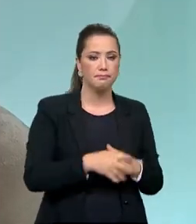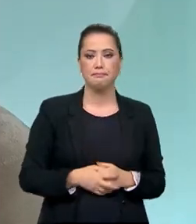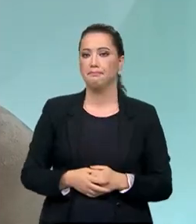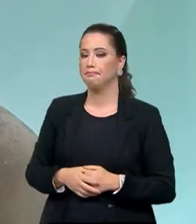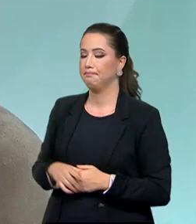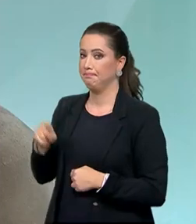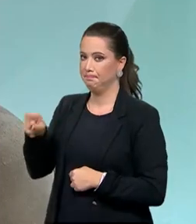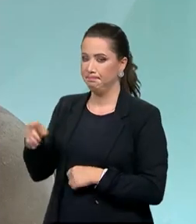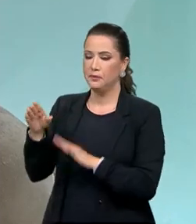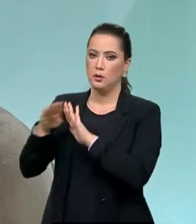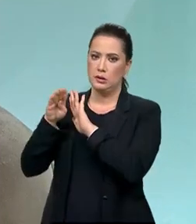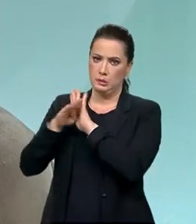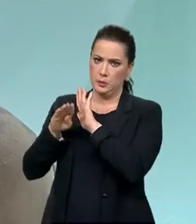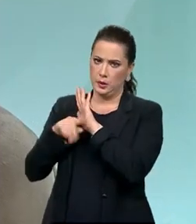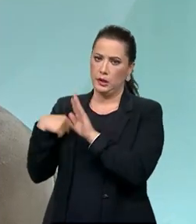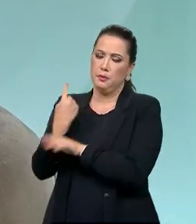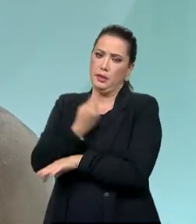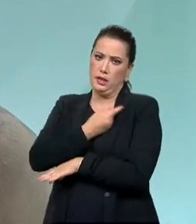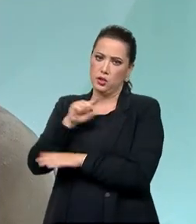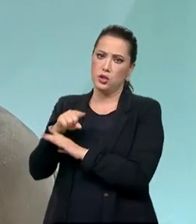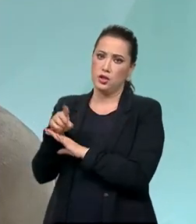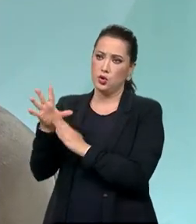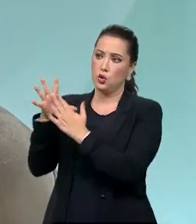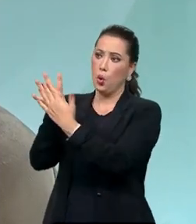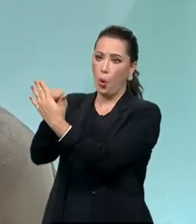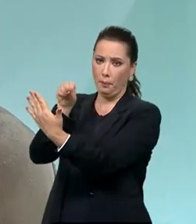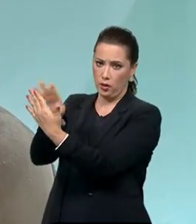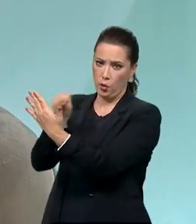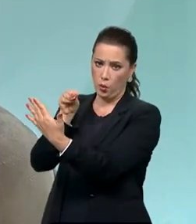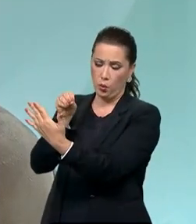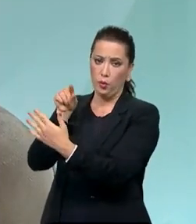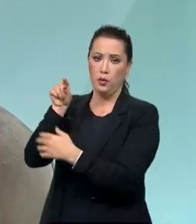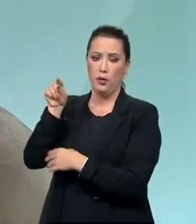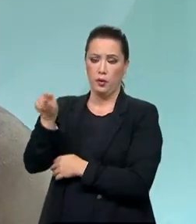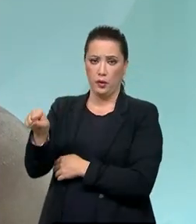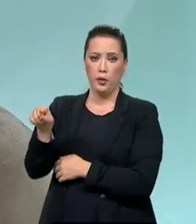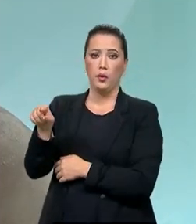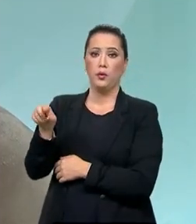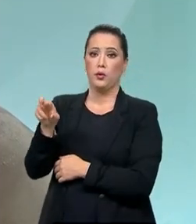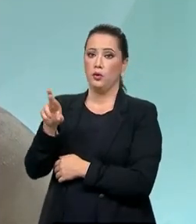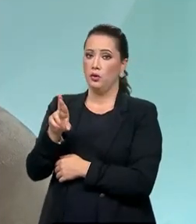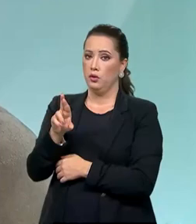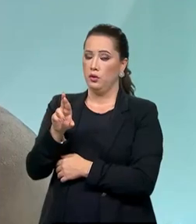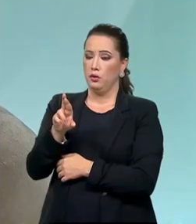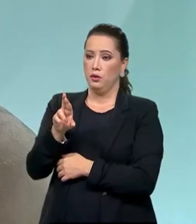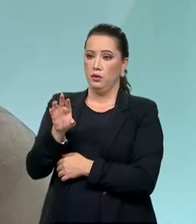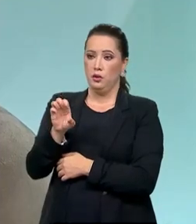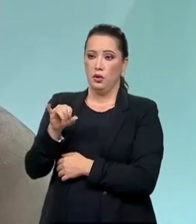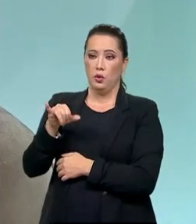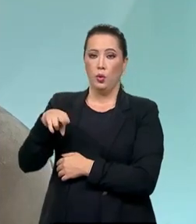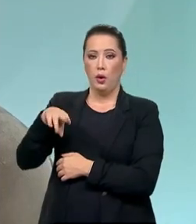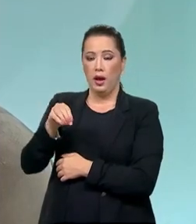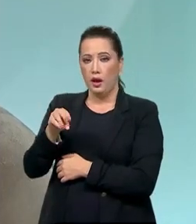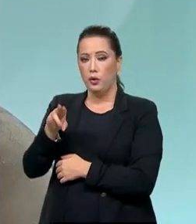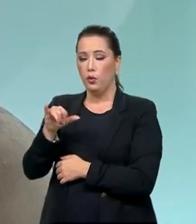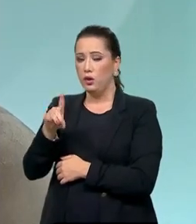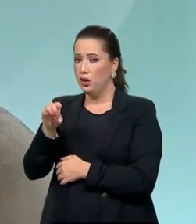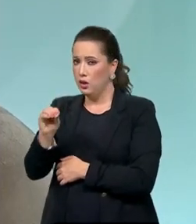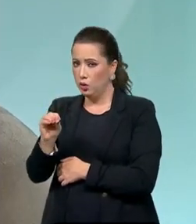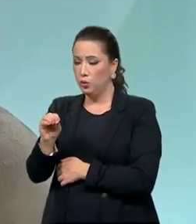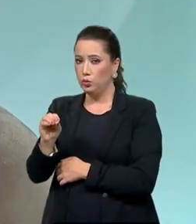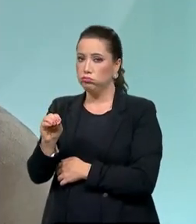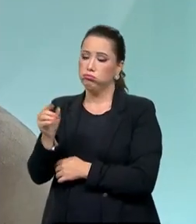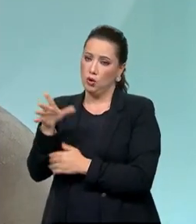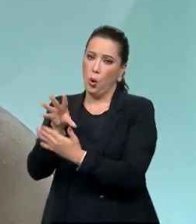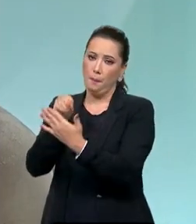esse programa, um programa que a gente importou de Oxford, do Reino Unido, foi aplicado em 26 países com muito sucesso,